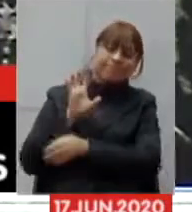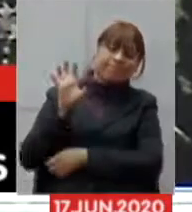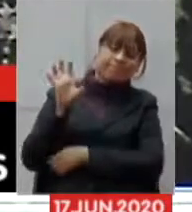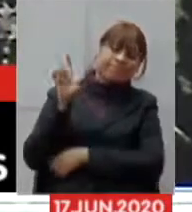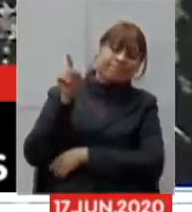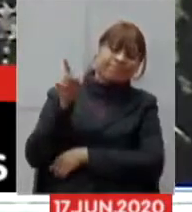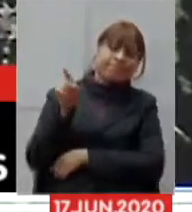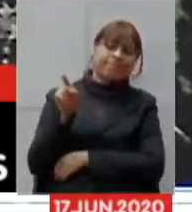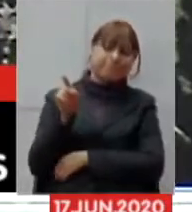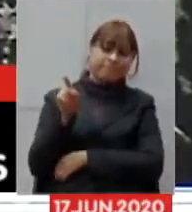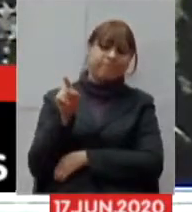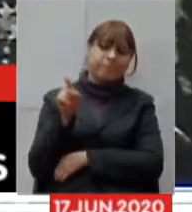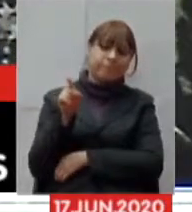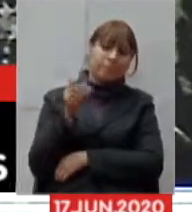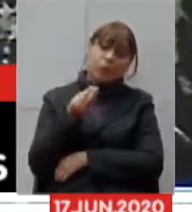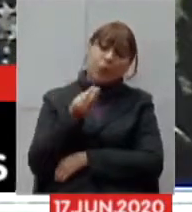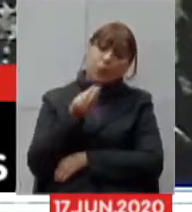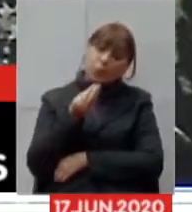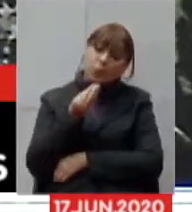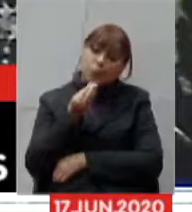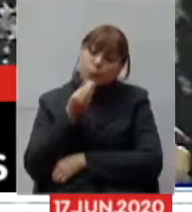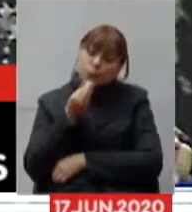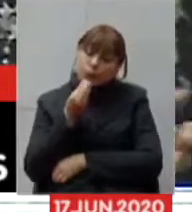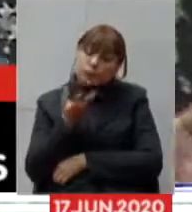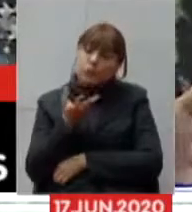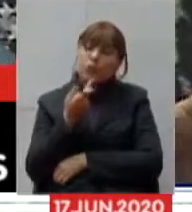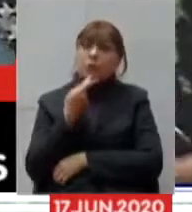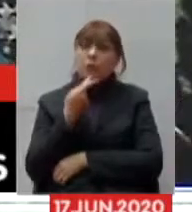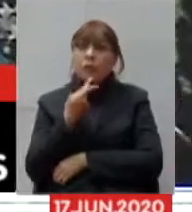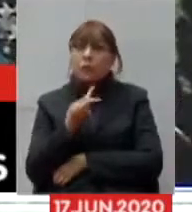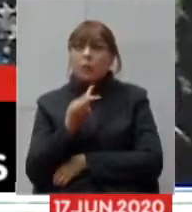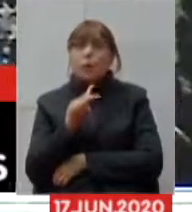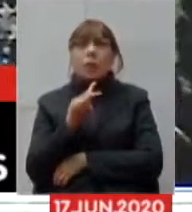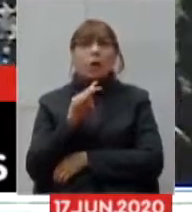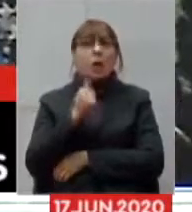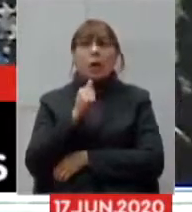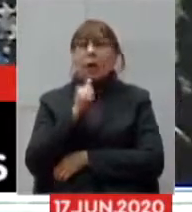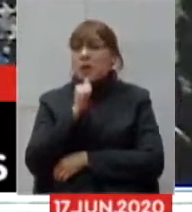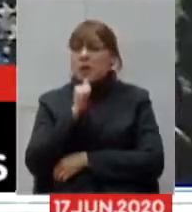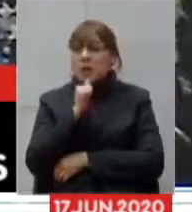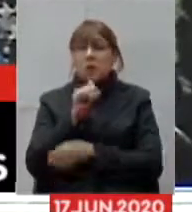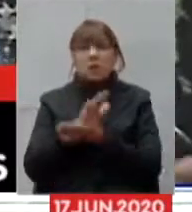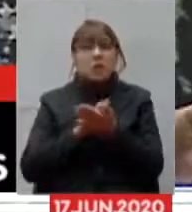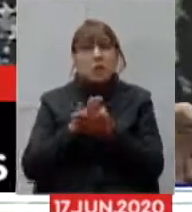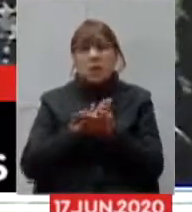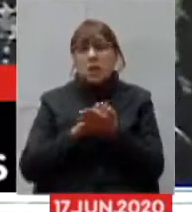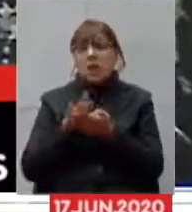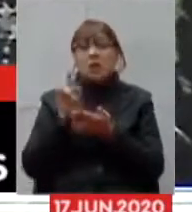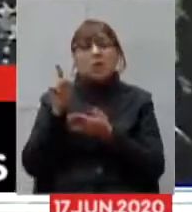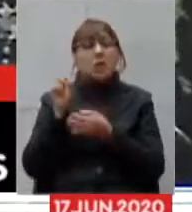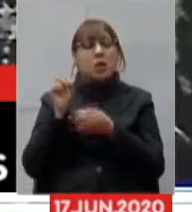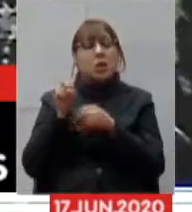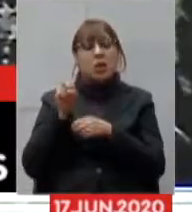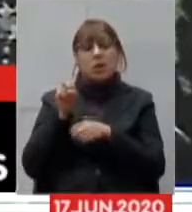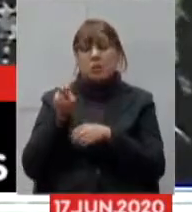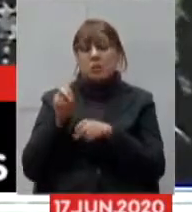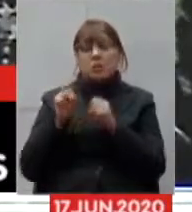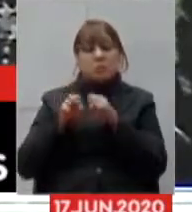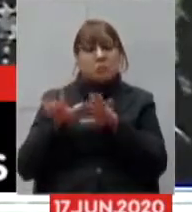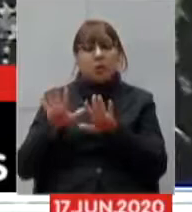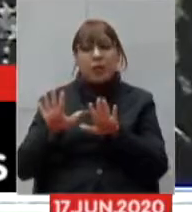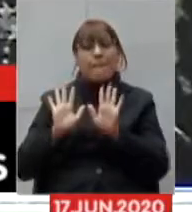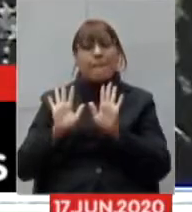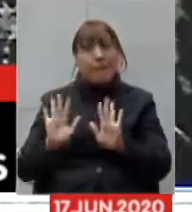podia estar falando que o vírus não tinha chegado com tanta força e agora o que estamos